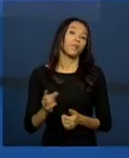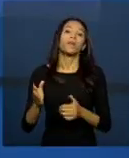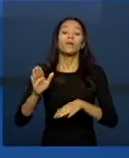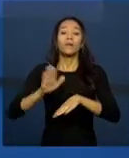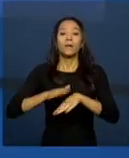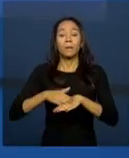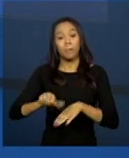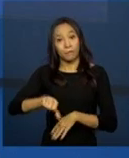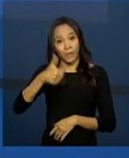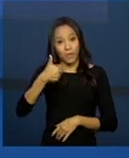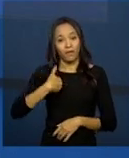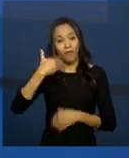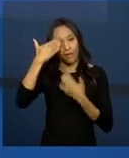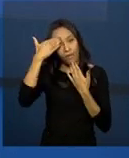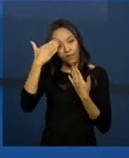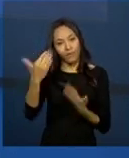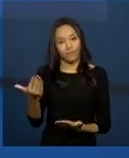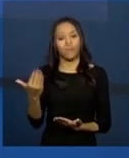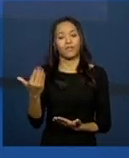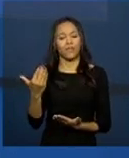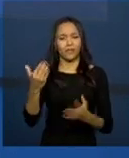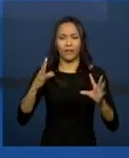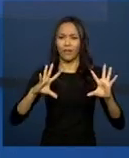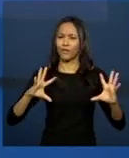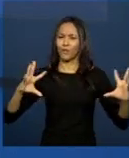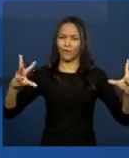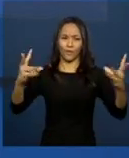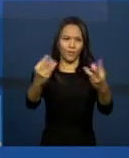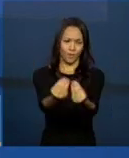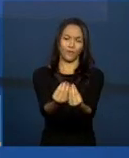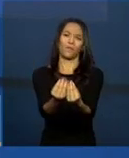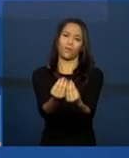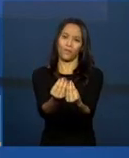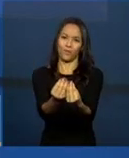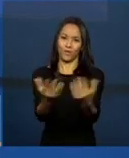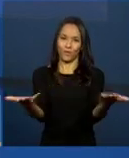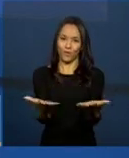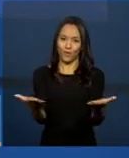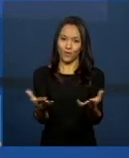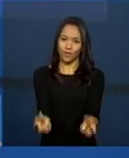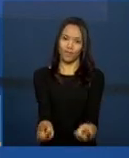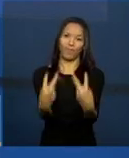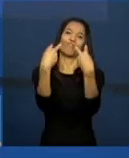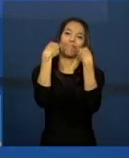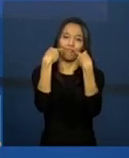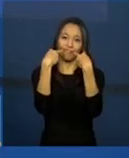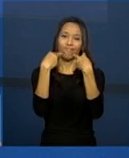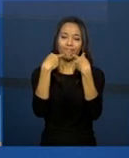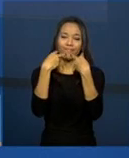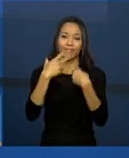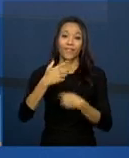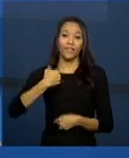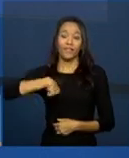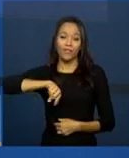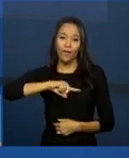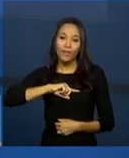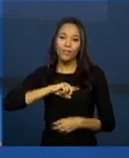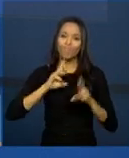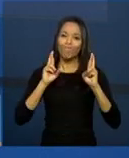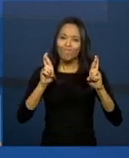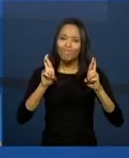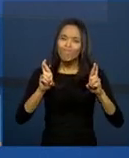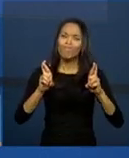queria agradecer a todos que estão nos assistindo, dizer que a gente conta muito, com